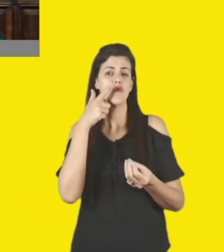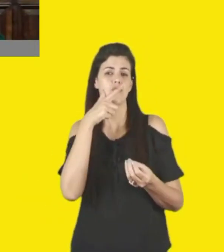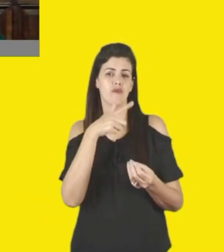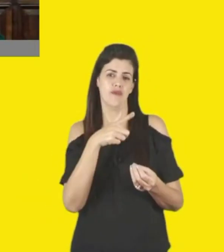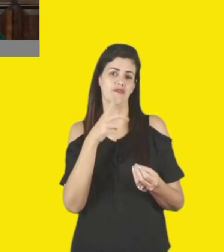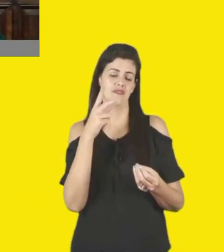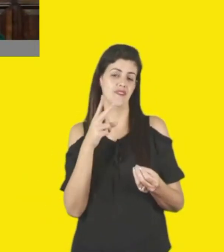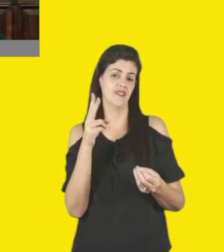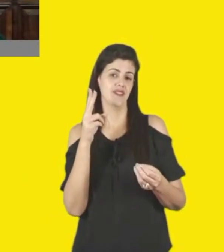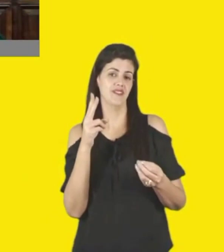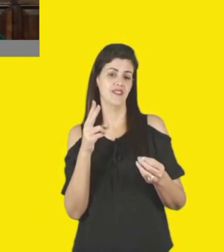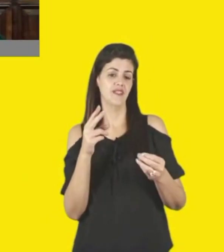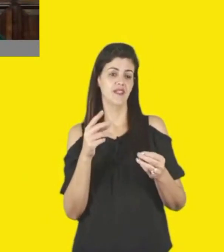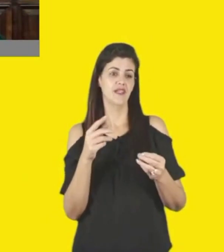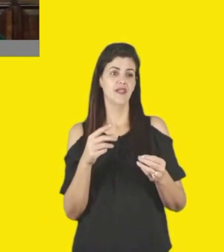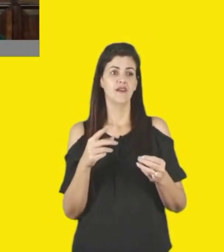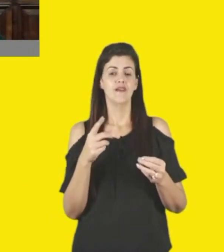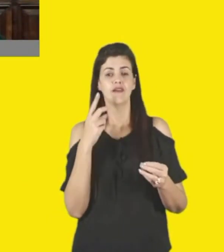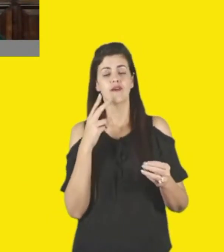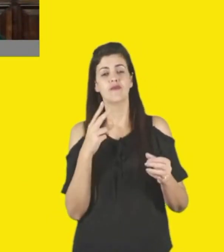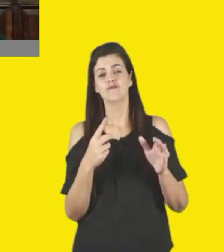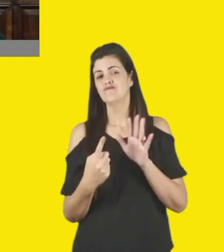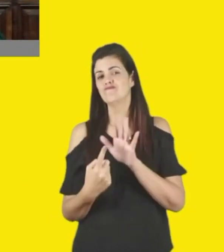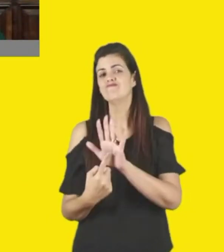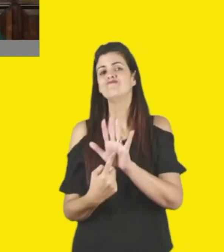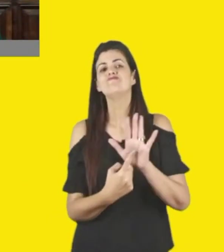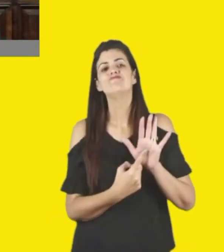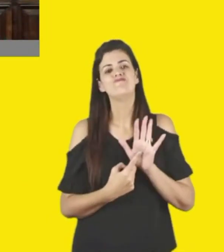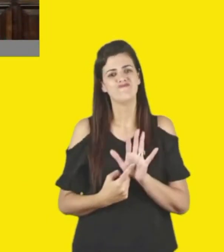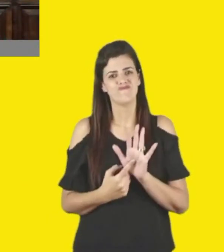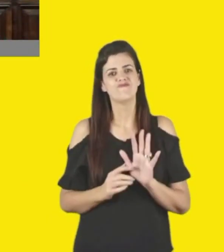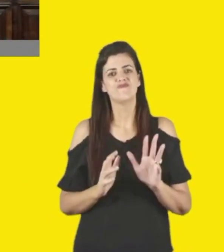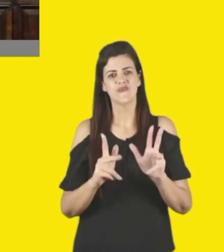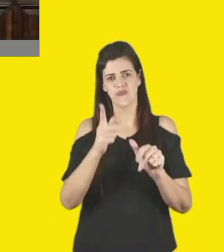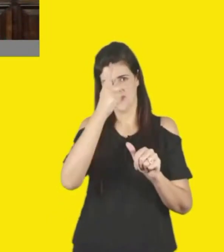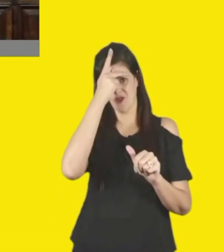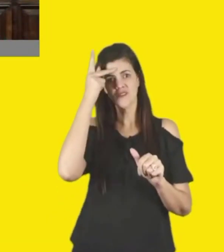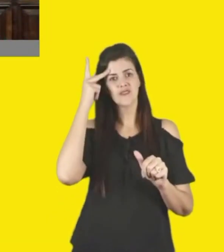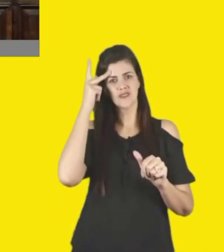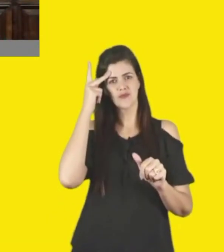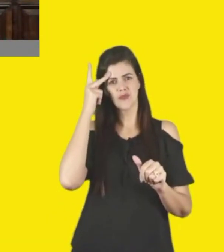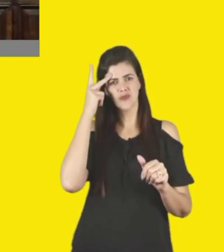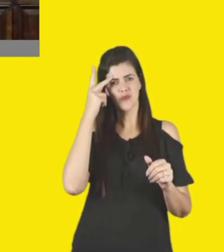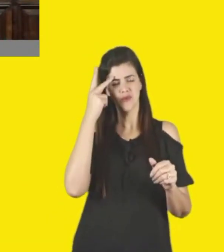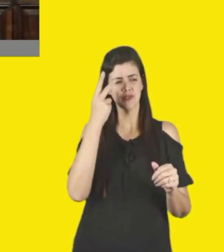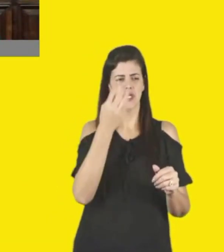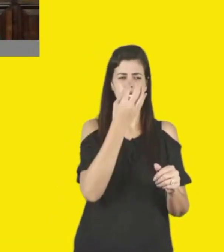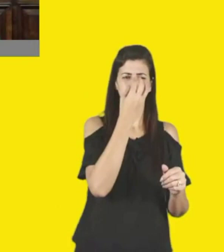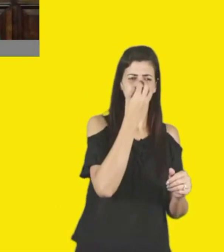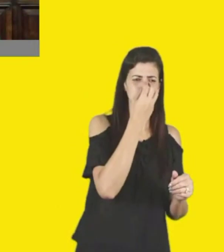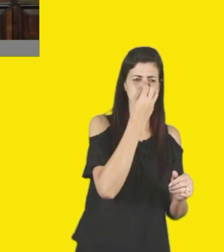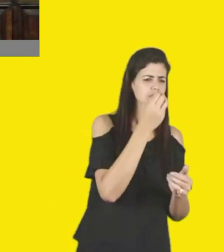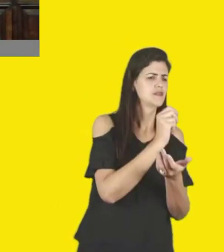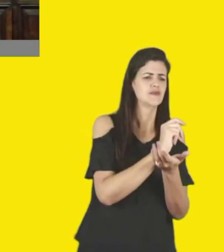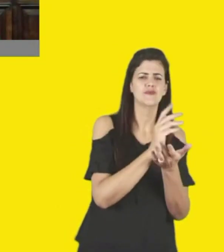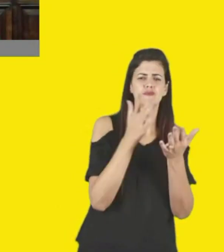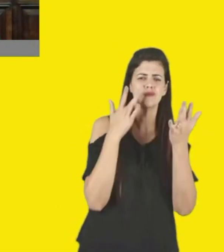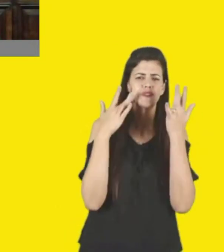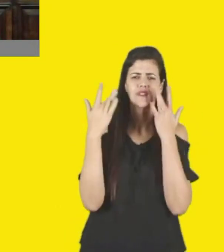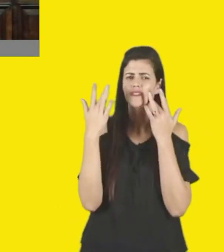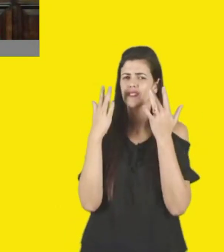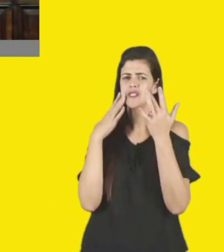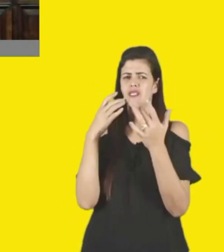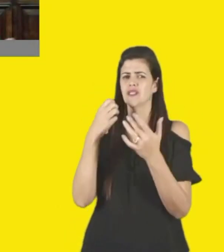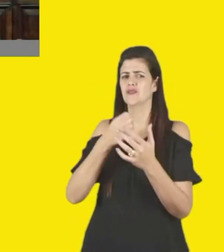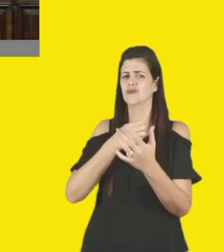este recurso, é para atender, a todas as pessoas, então, quando a gente está falando do